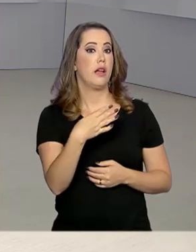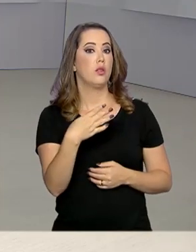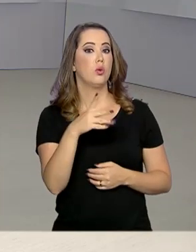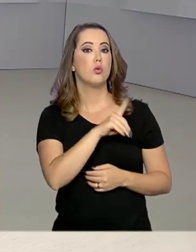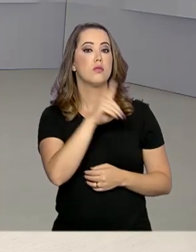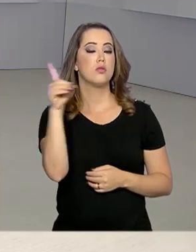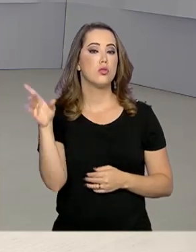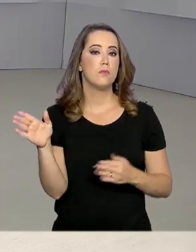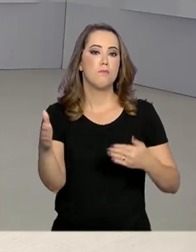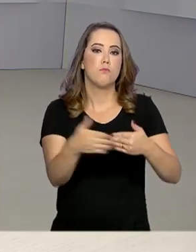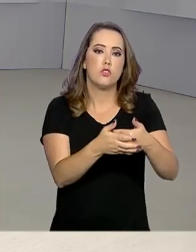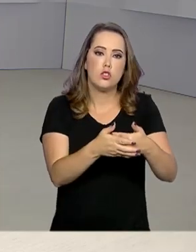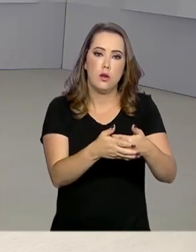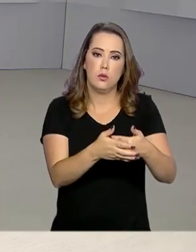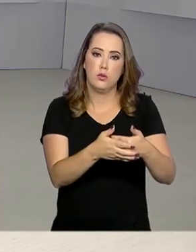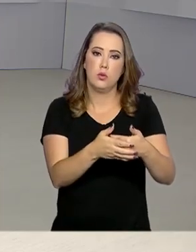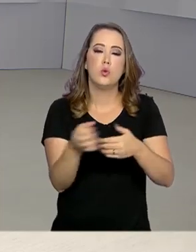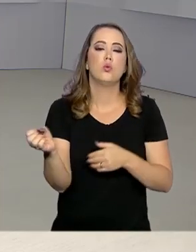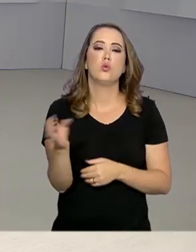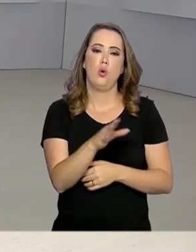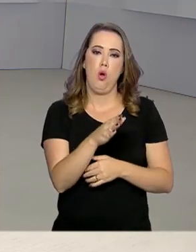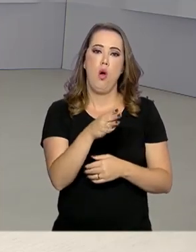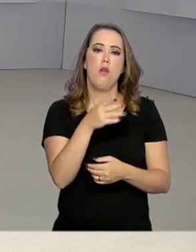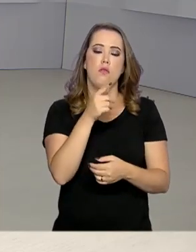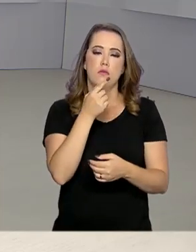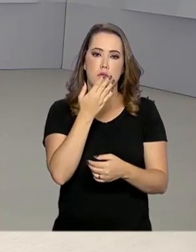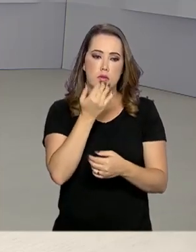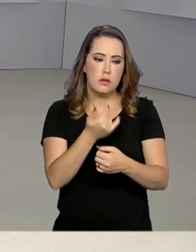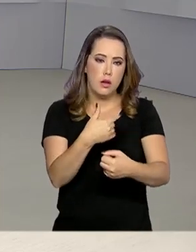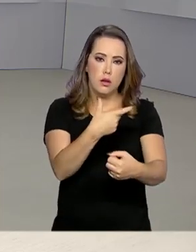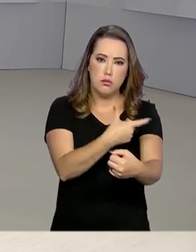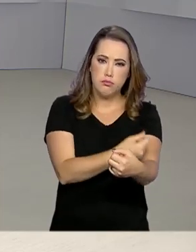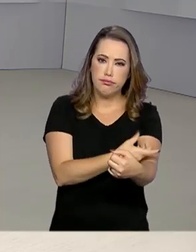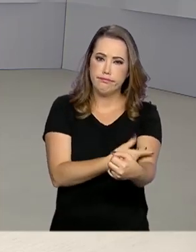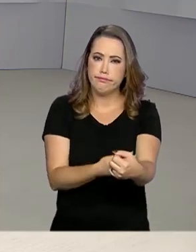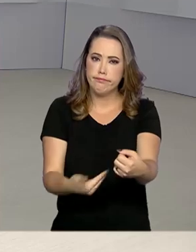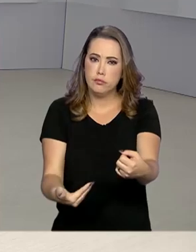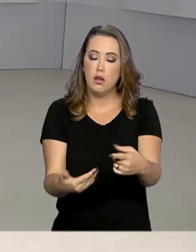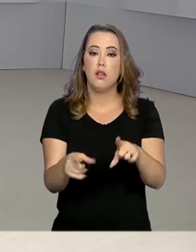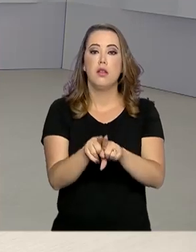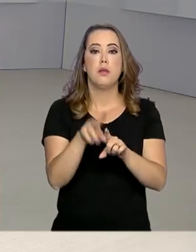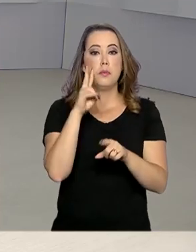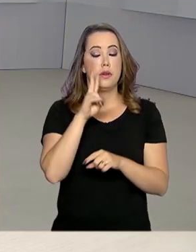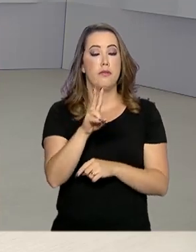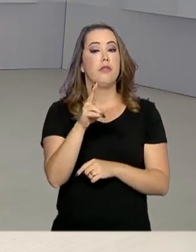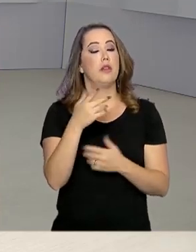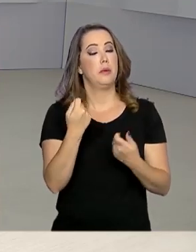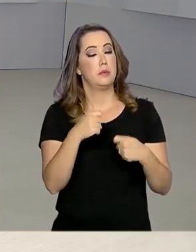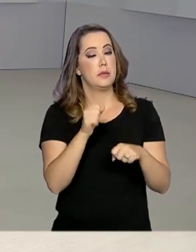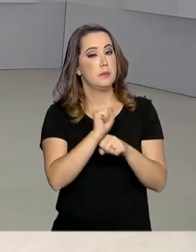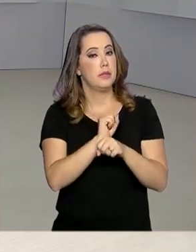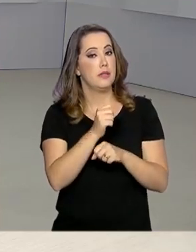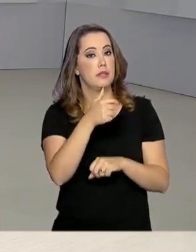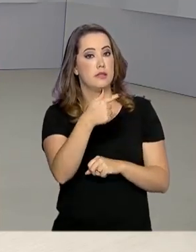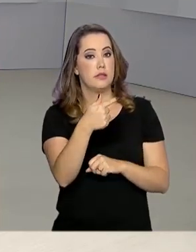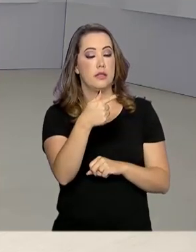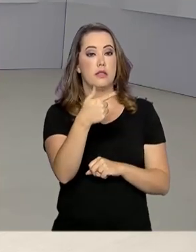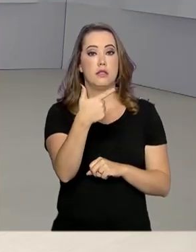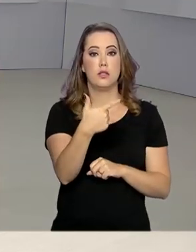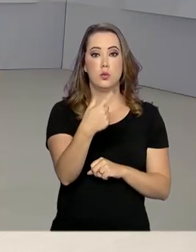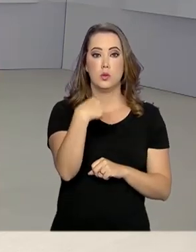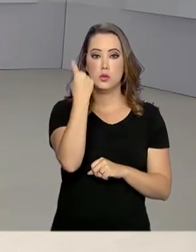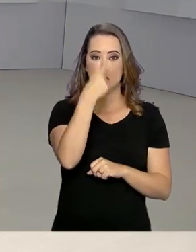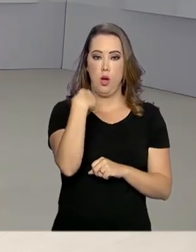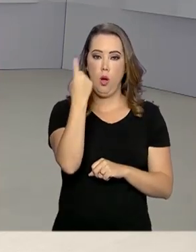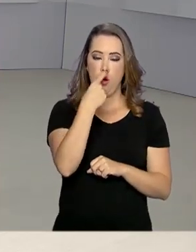isolamento. Eles passarão por novos exames e os resultados podem demorar até 72 horas para ficarem prontos. De acordo